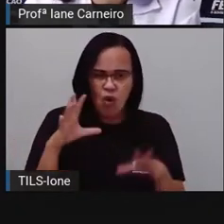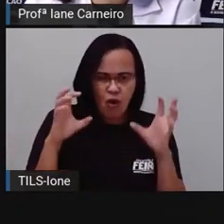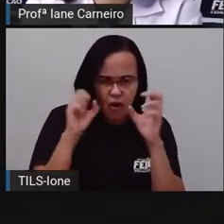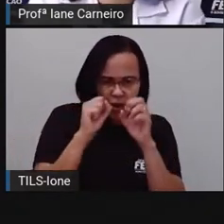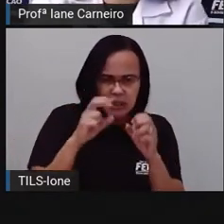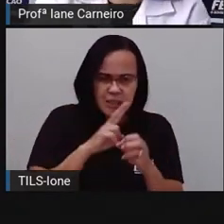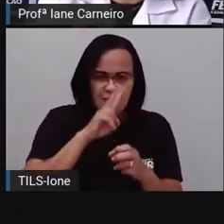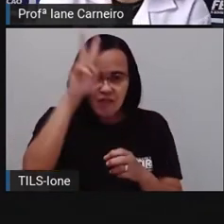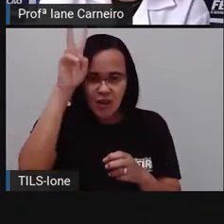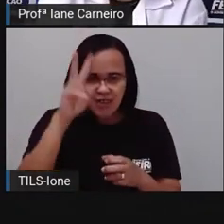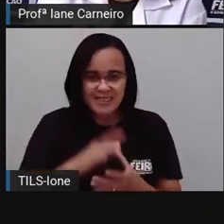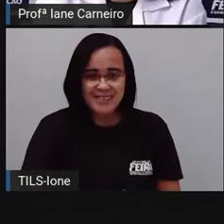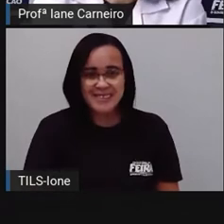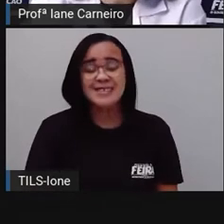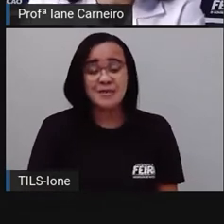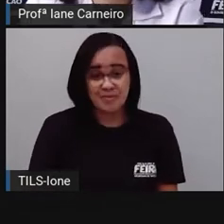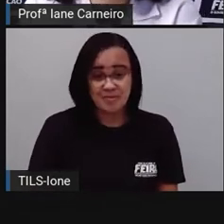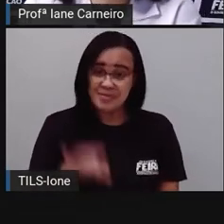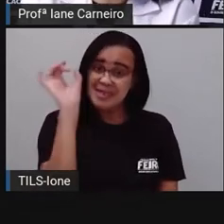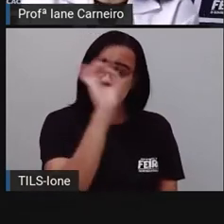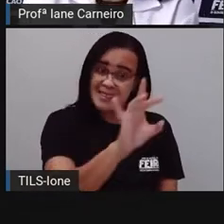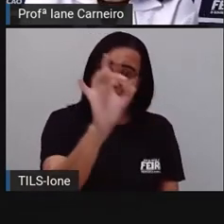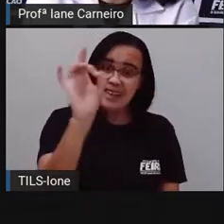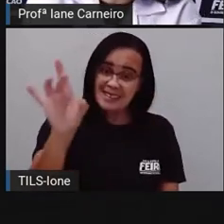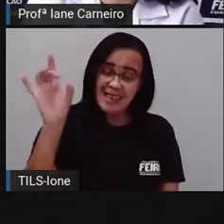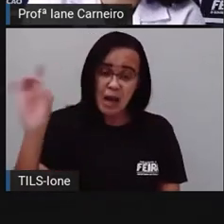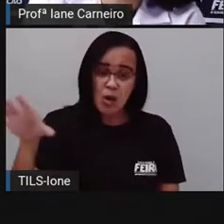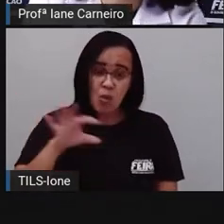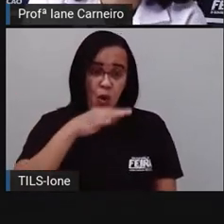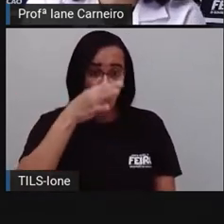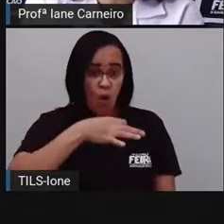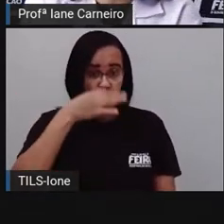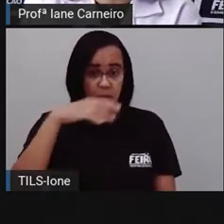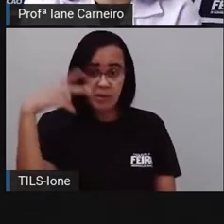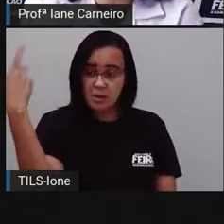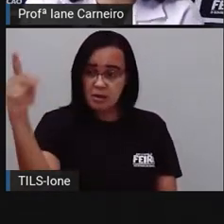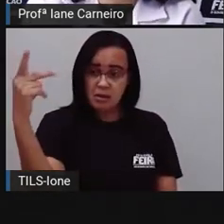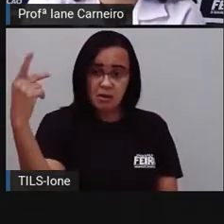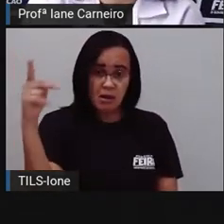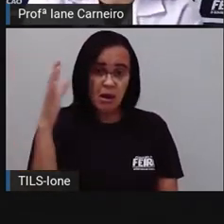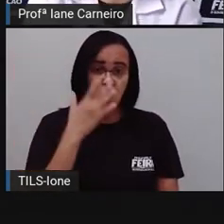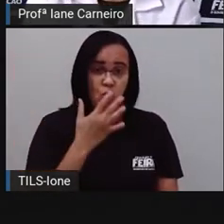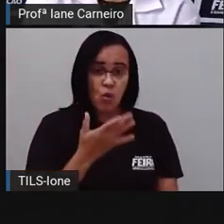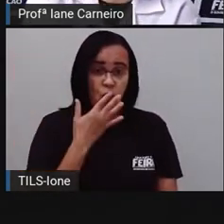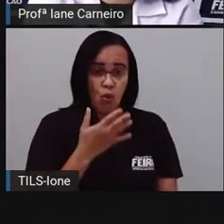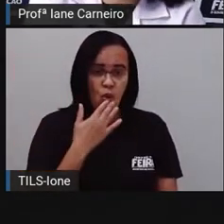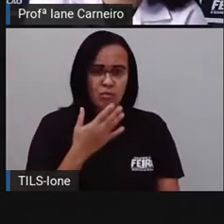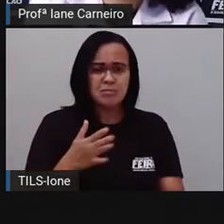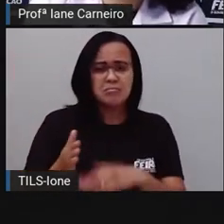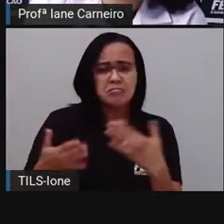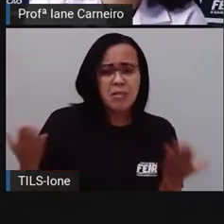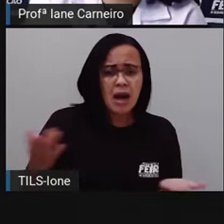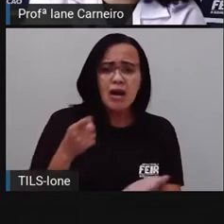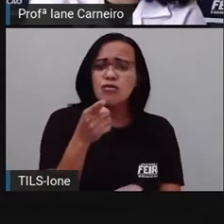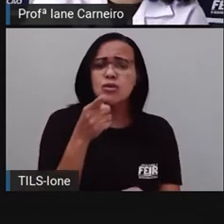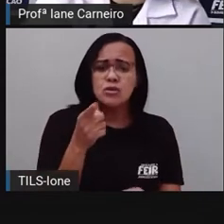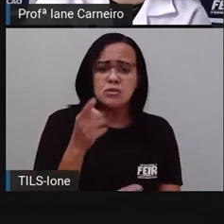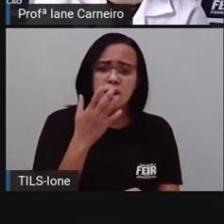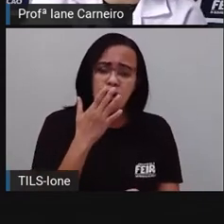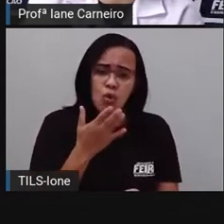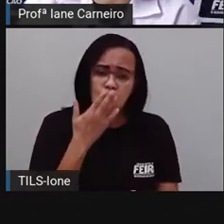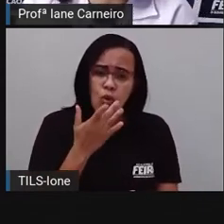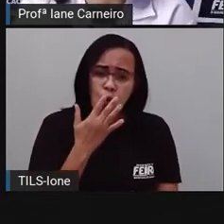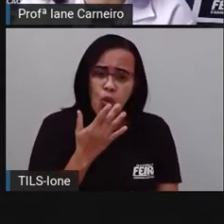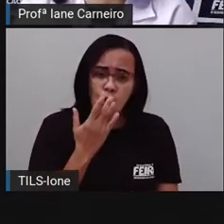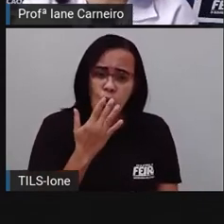bichinho foi dando a sugestão de uma cor que eles mais gostavam, né? E você, qual é a sua cor preferida? tem alguma cor que